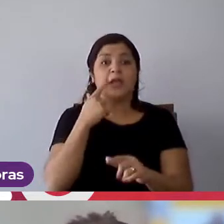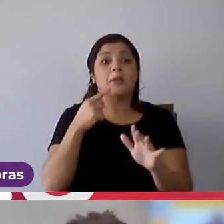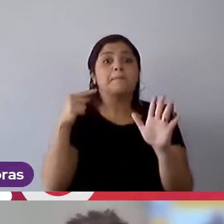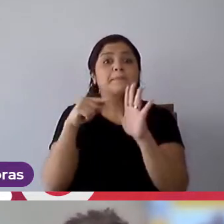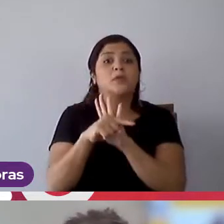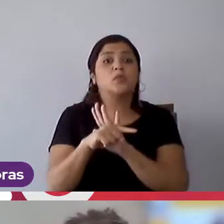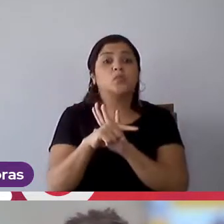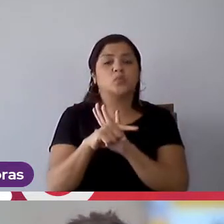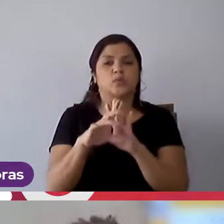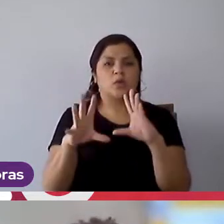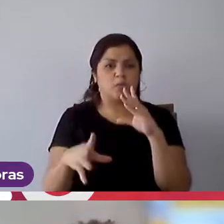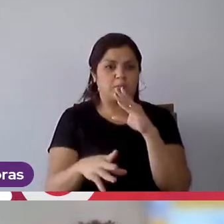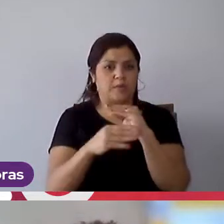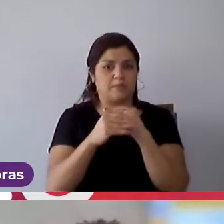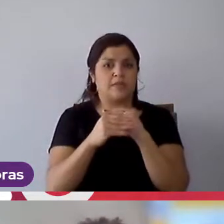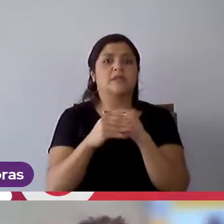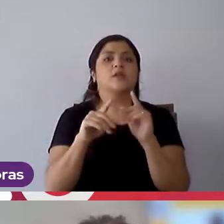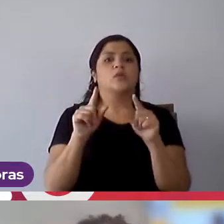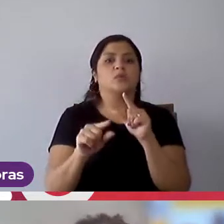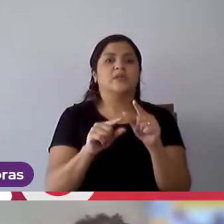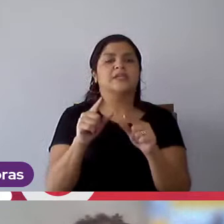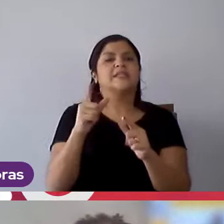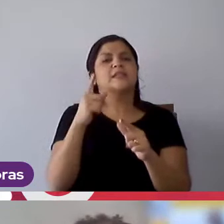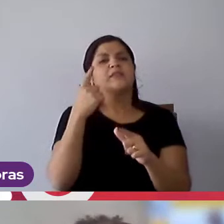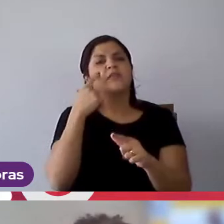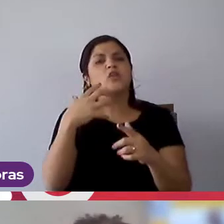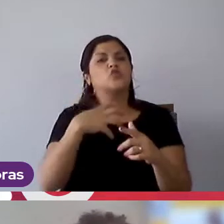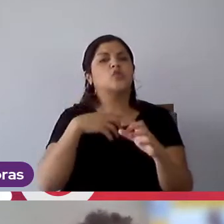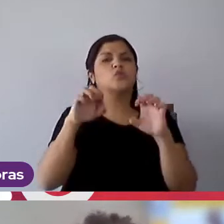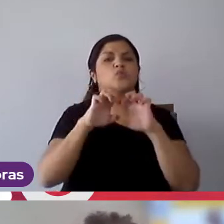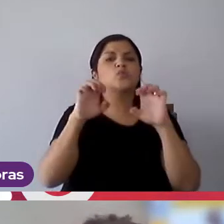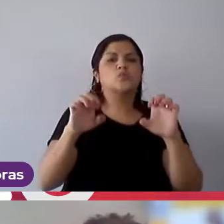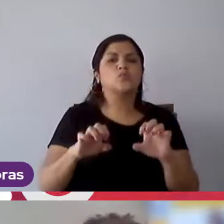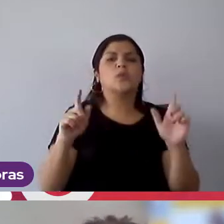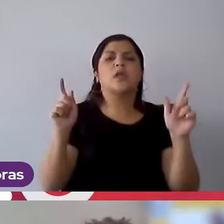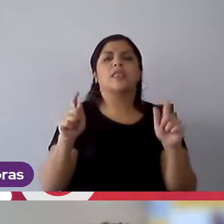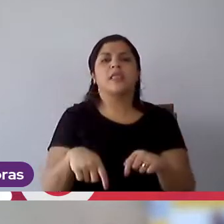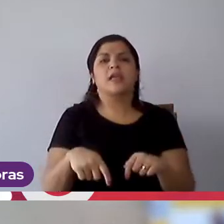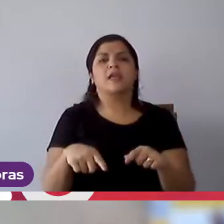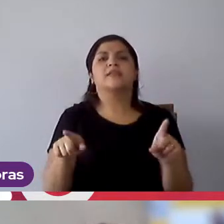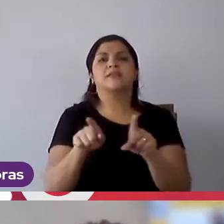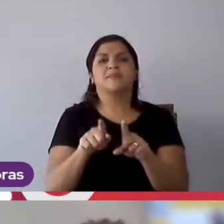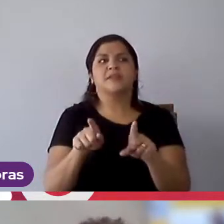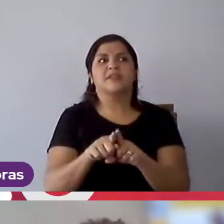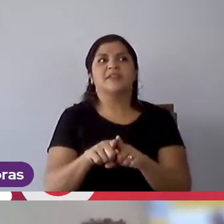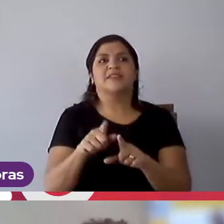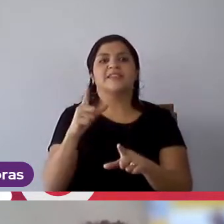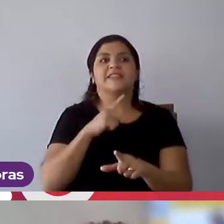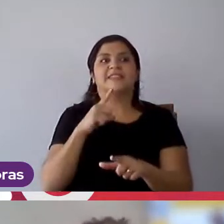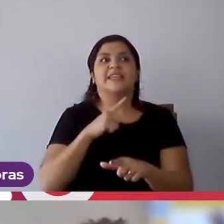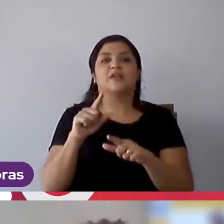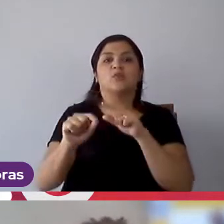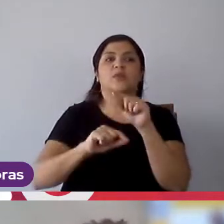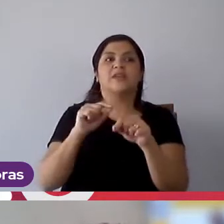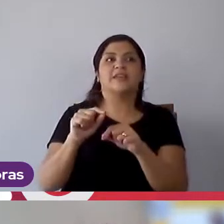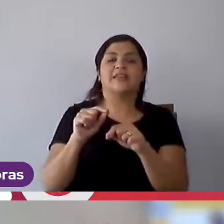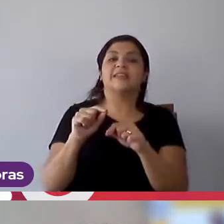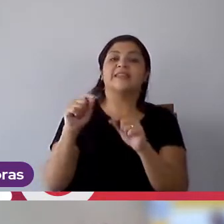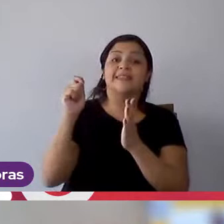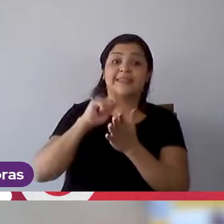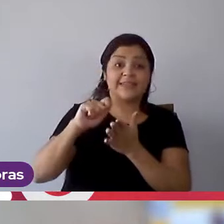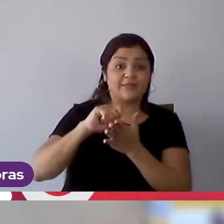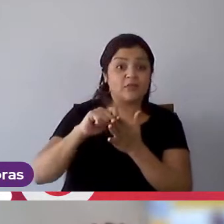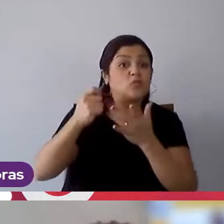da Kaká, isso, né, essa questão de estruturação seria talvez isso também, né, então nós temos ali por escrito, né, nós